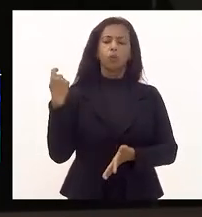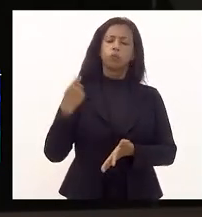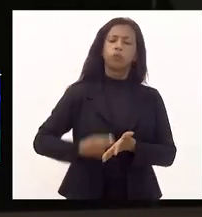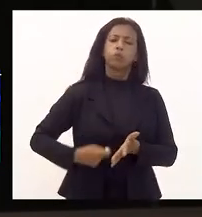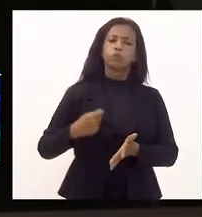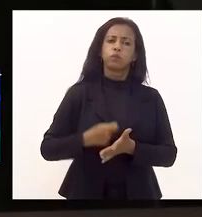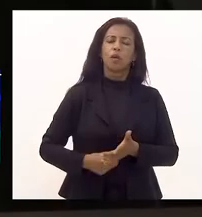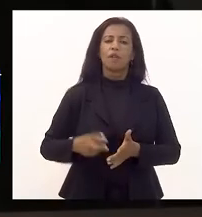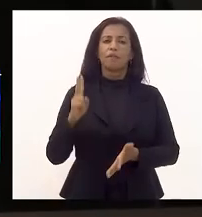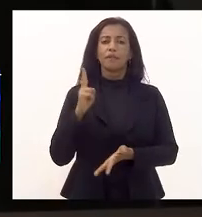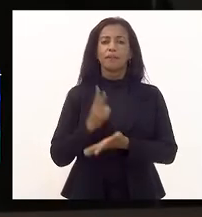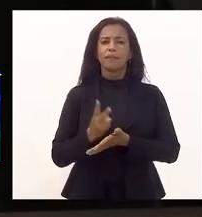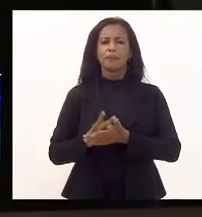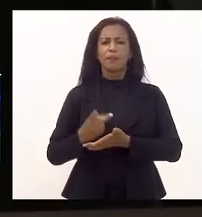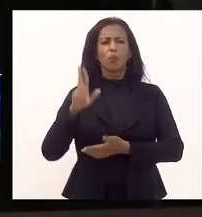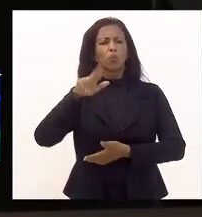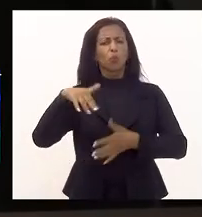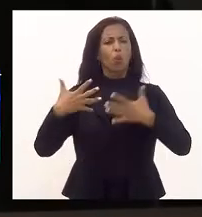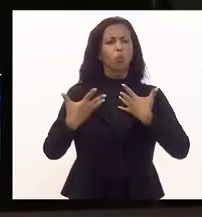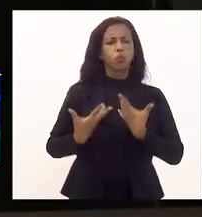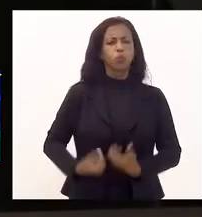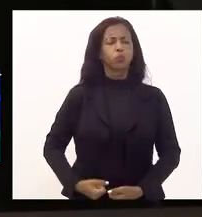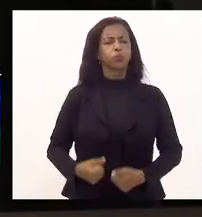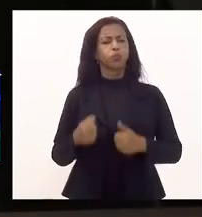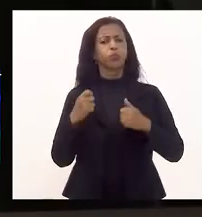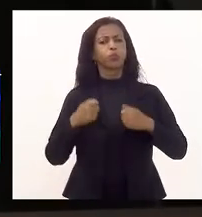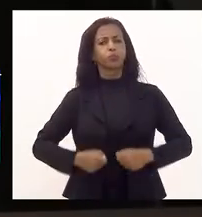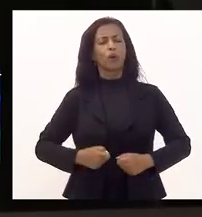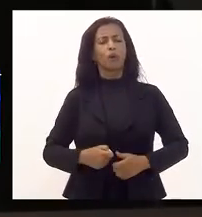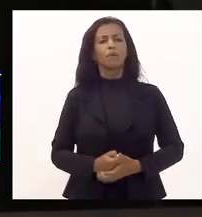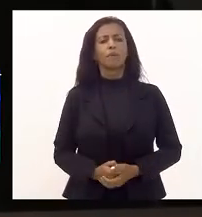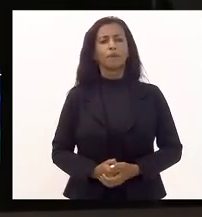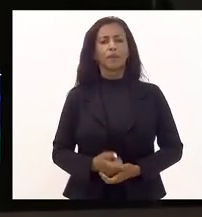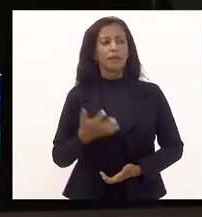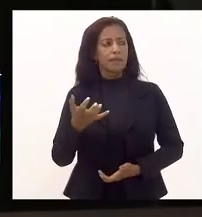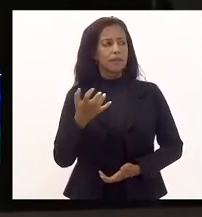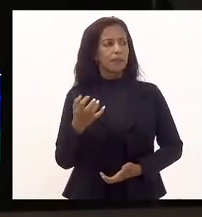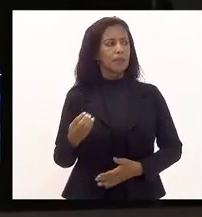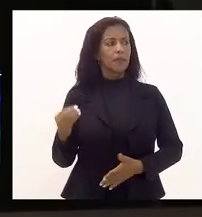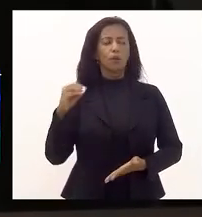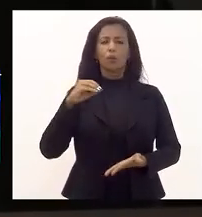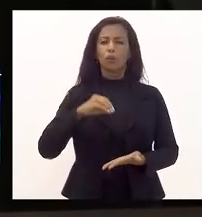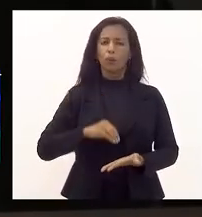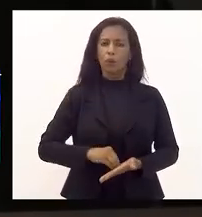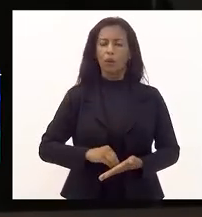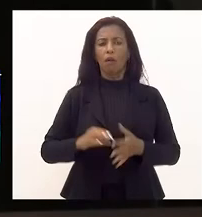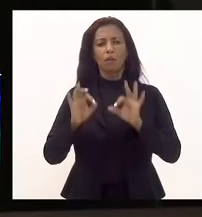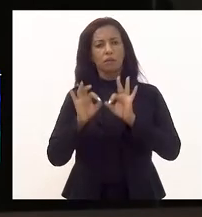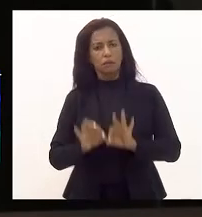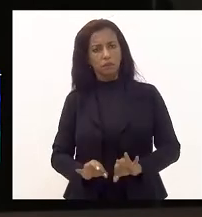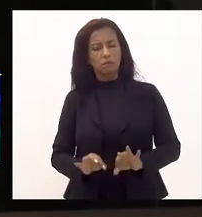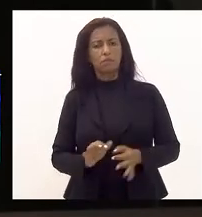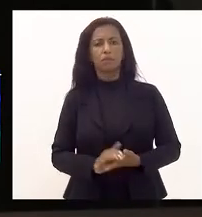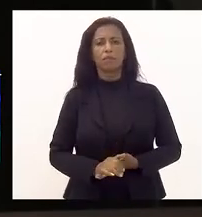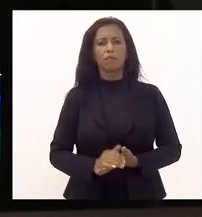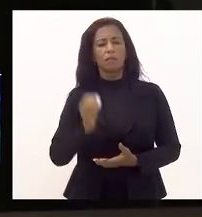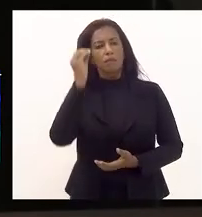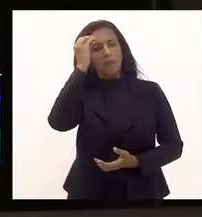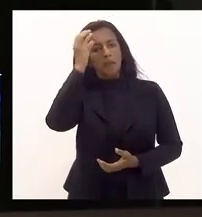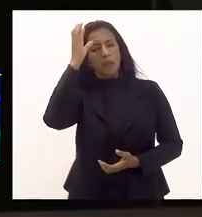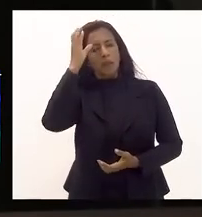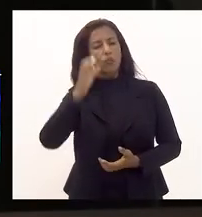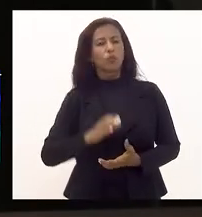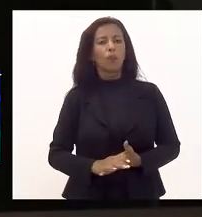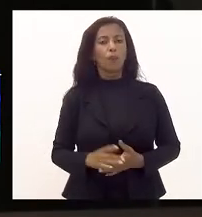serei incansável em querer colocar exatamente a cultura,